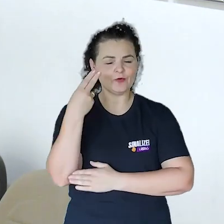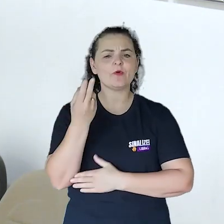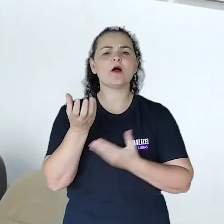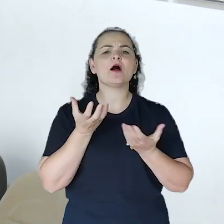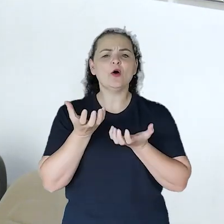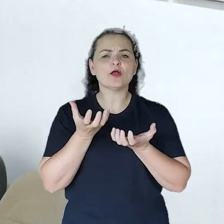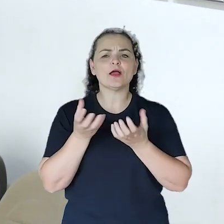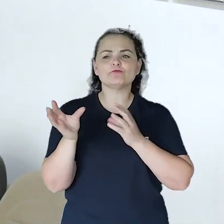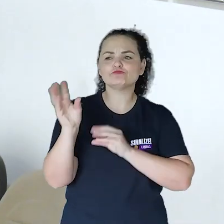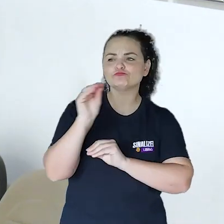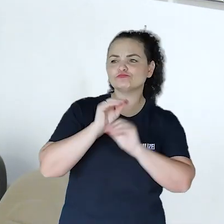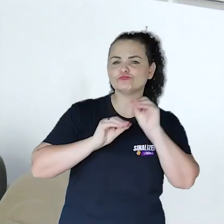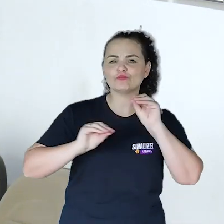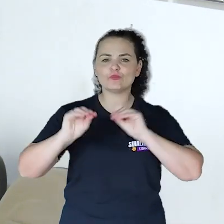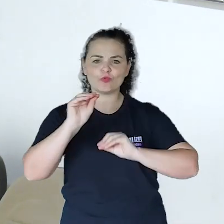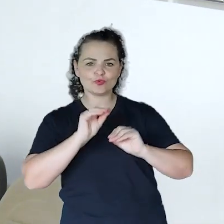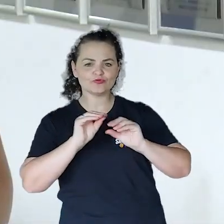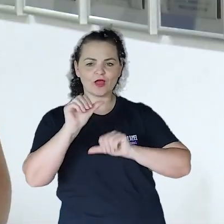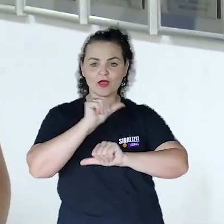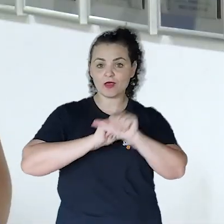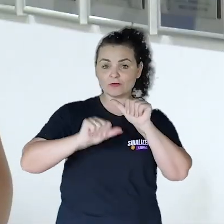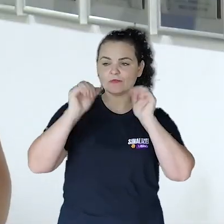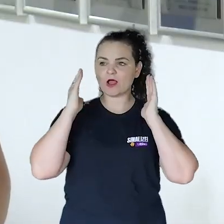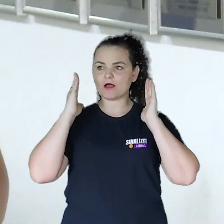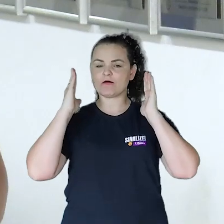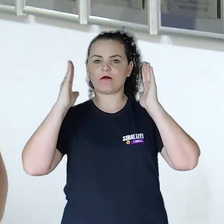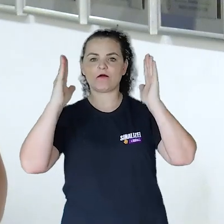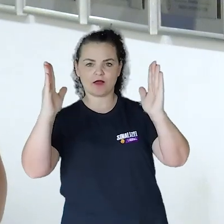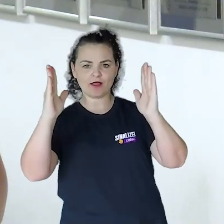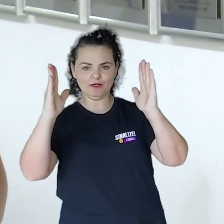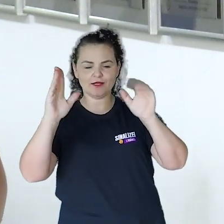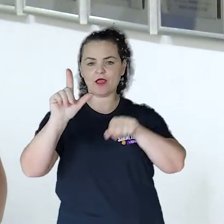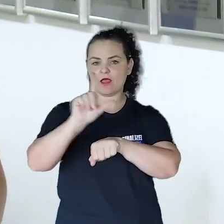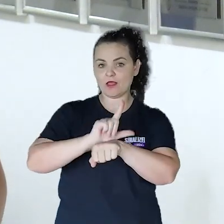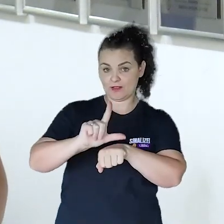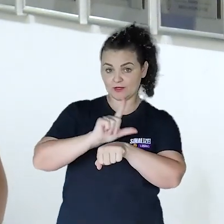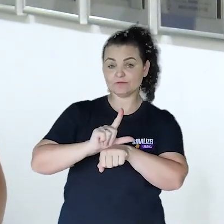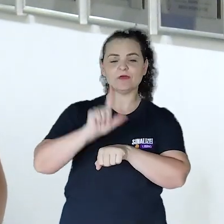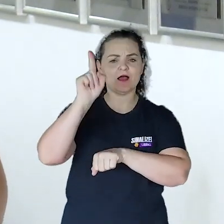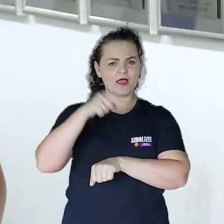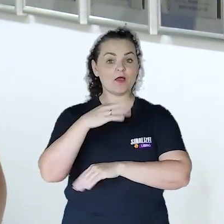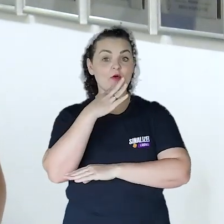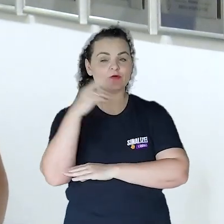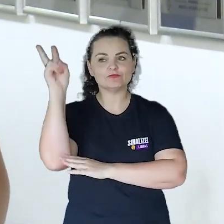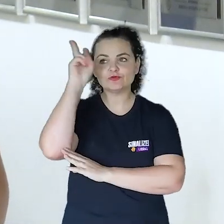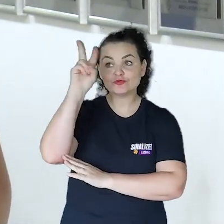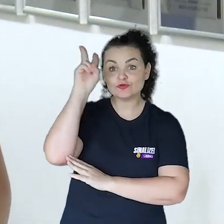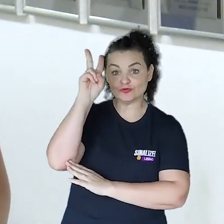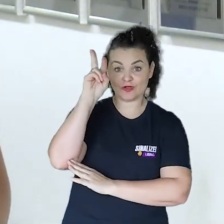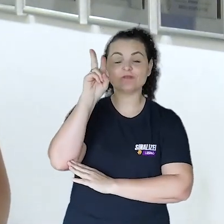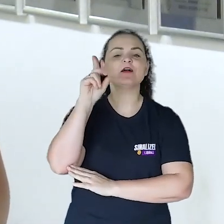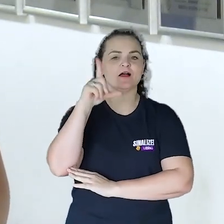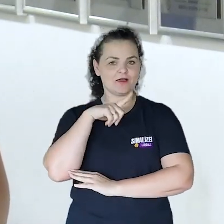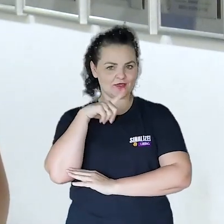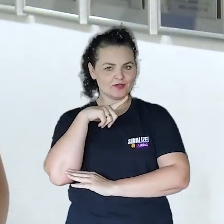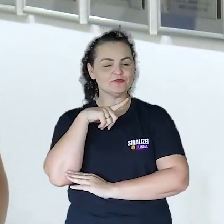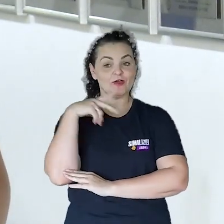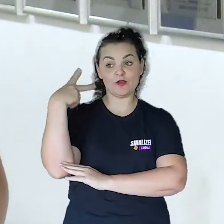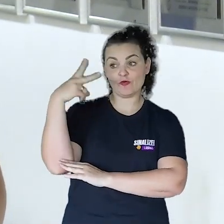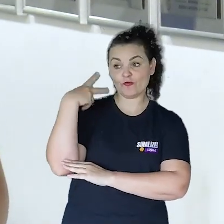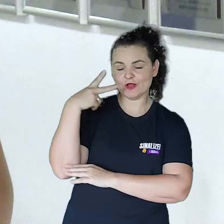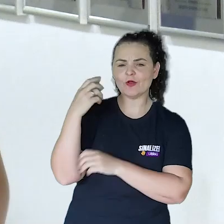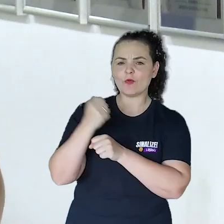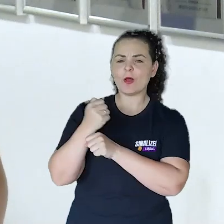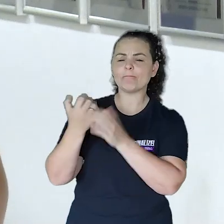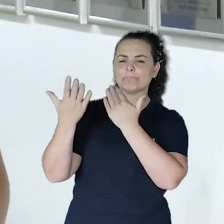que modifica a Galeria Lilás. Esse espaço é dedicado ao reconhecimento histórico das mulheres que ocuparam o cargo de